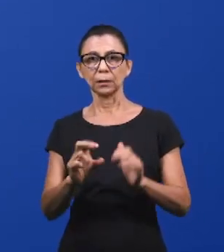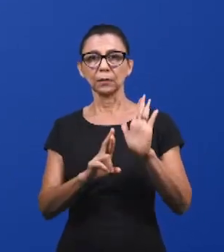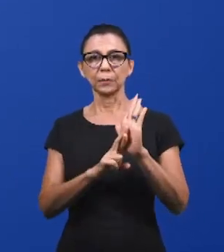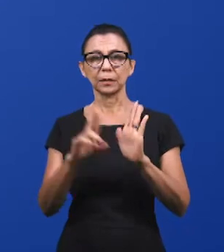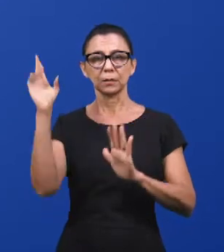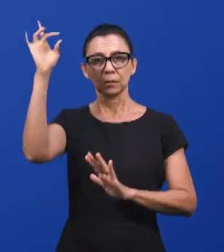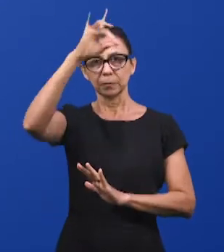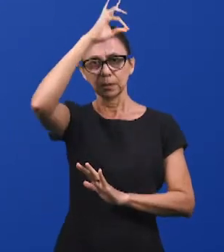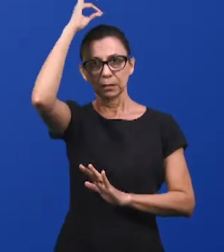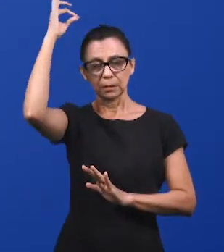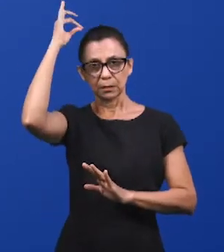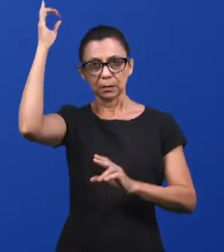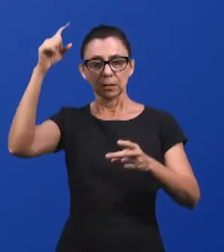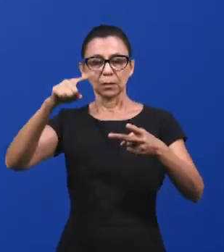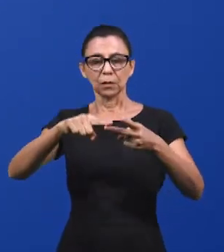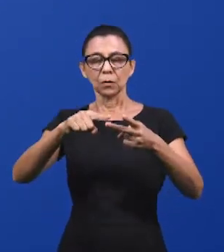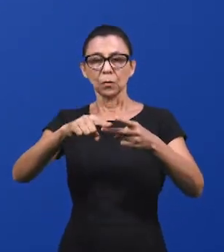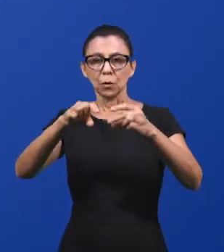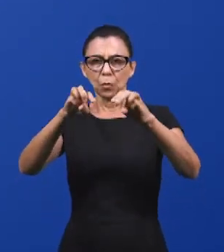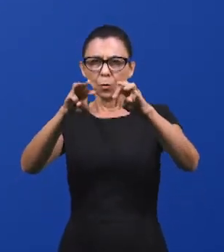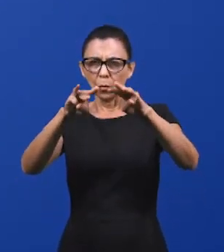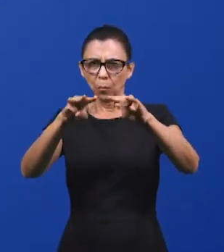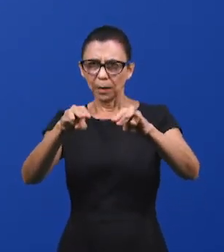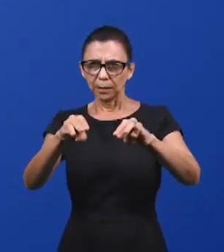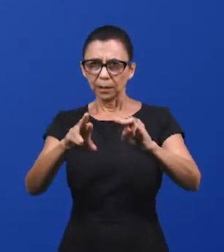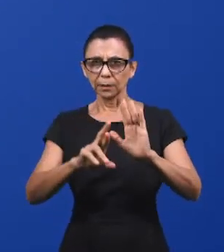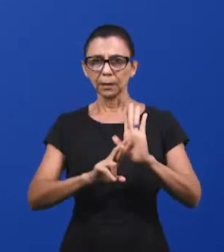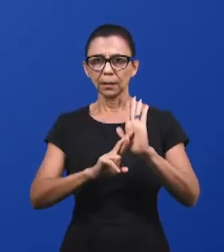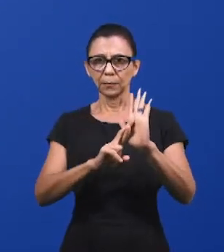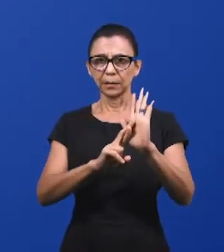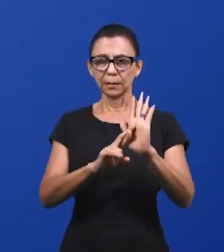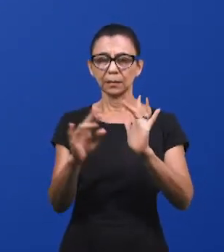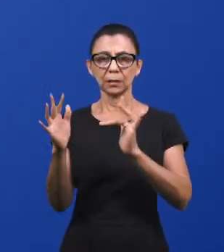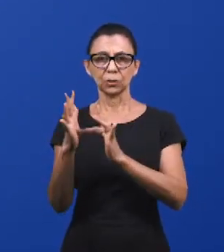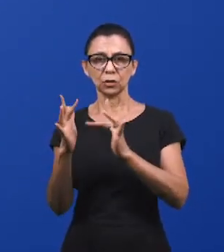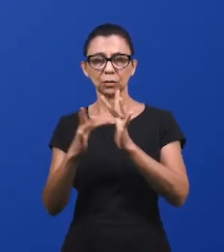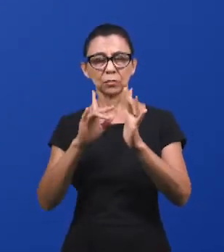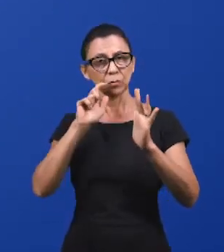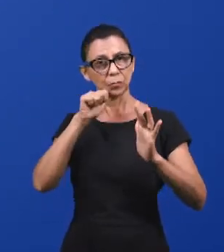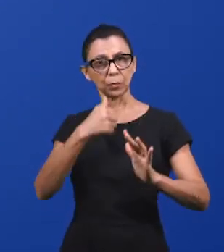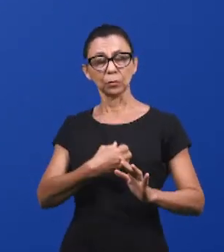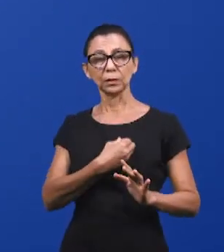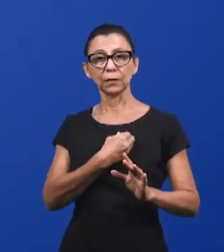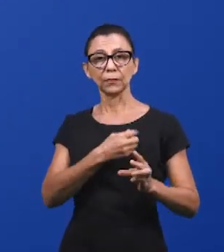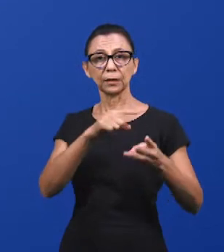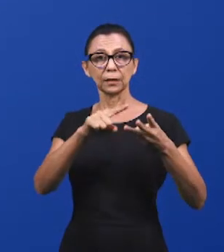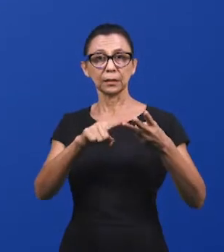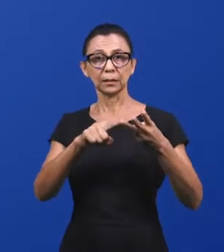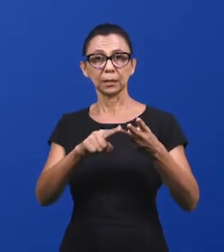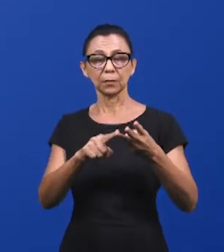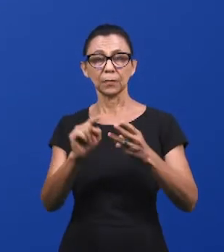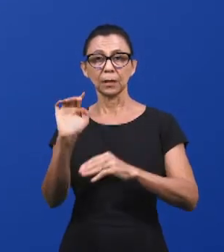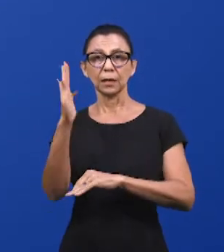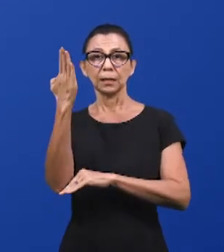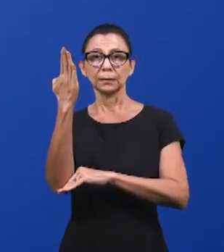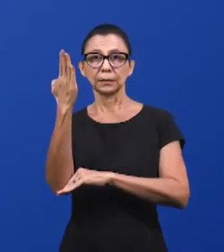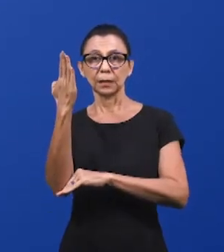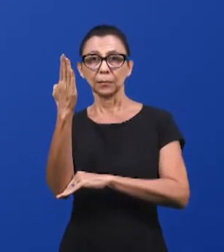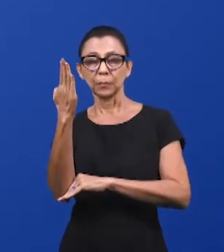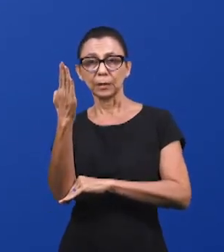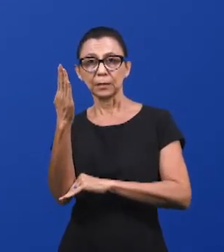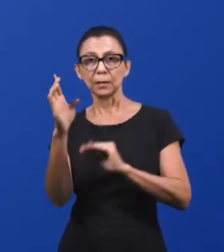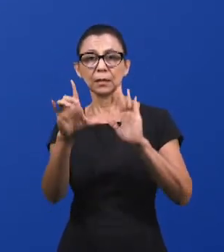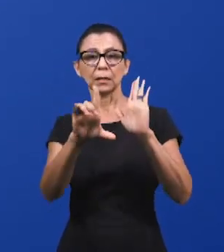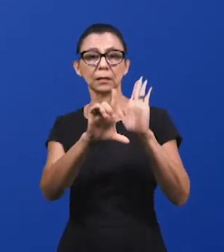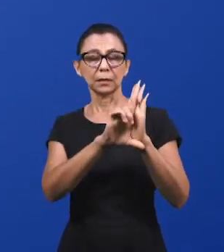o pote de maná, que tipifica o Senhor Jesus como o pão da vida, e as tábuas da lei, que tipifica as